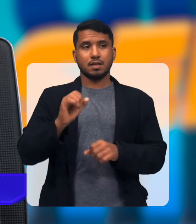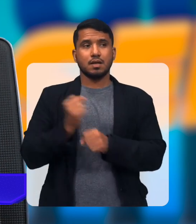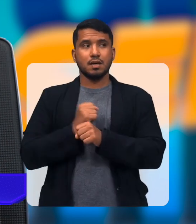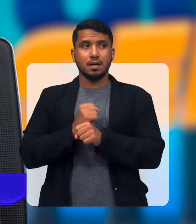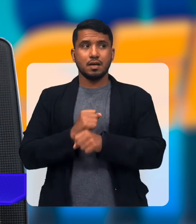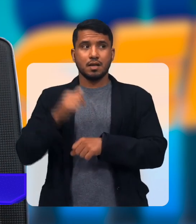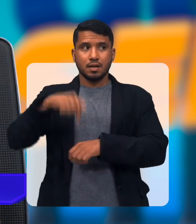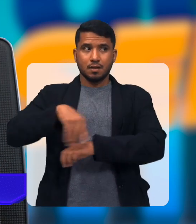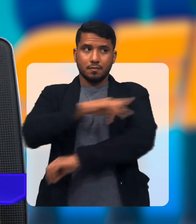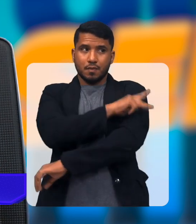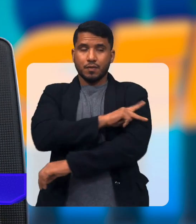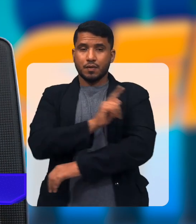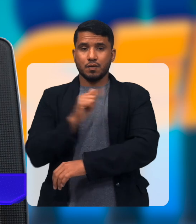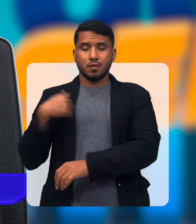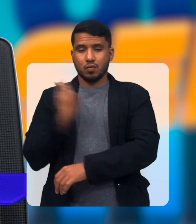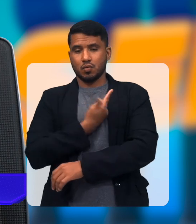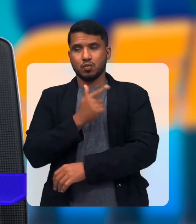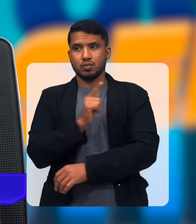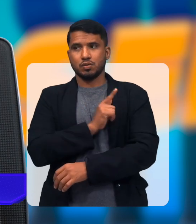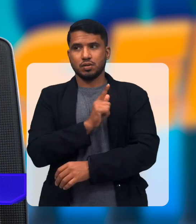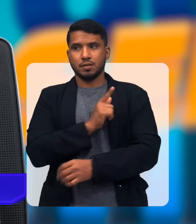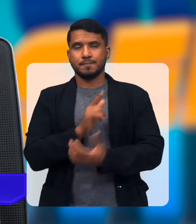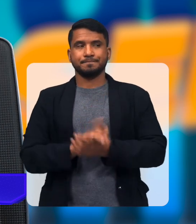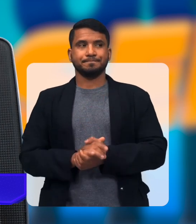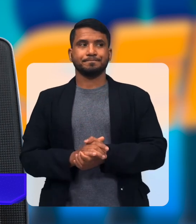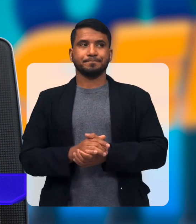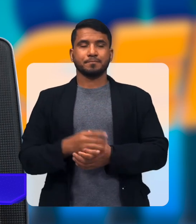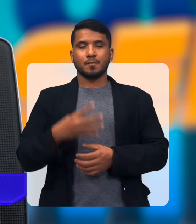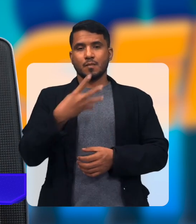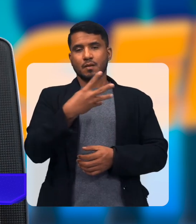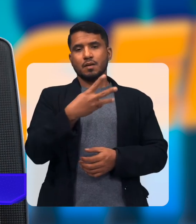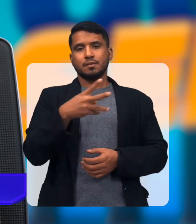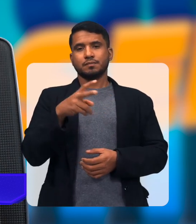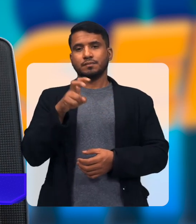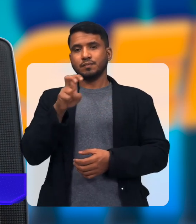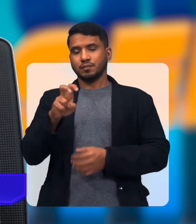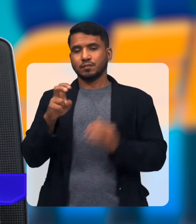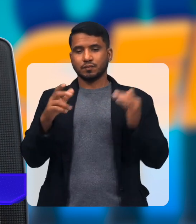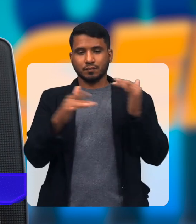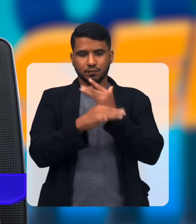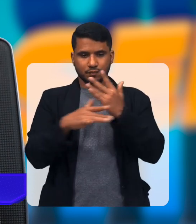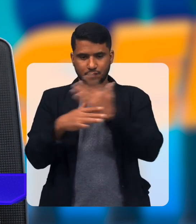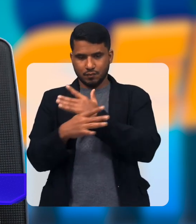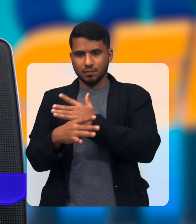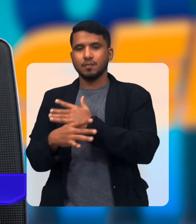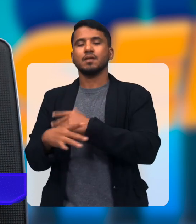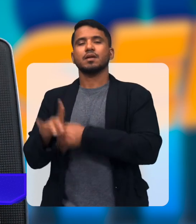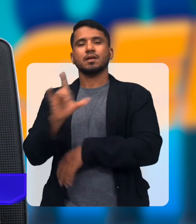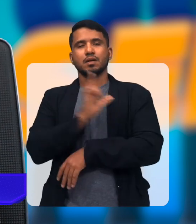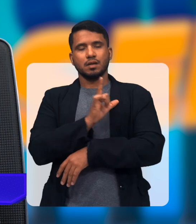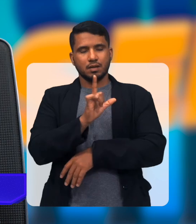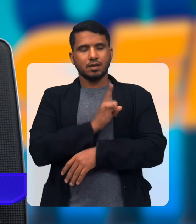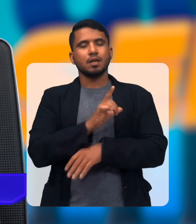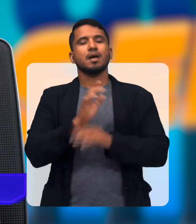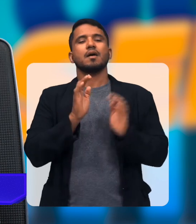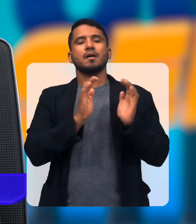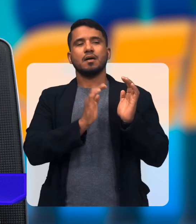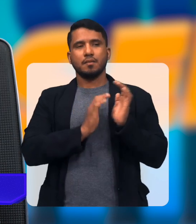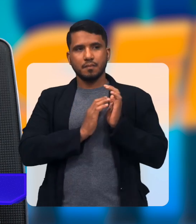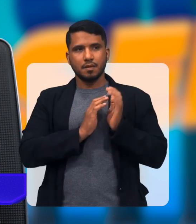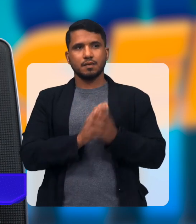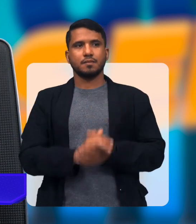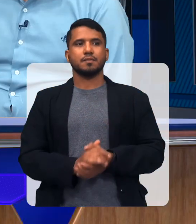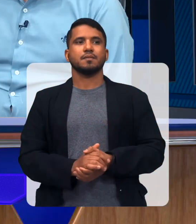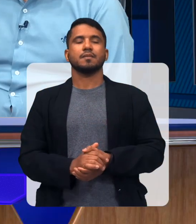70 anos Aqui no Piauí nós temos 45 cidades que existe APAI